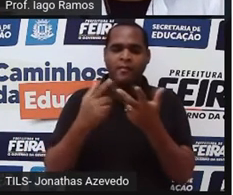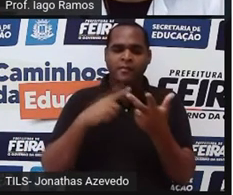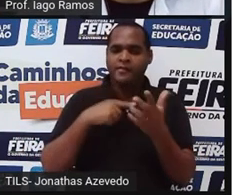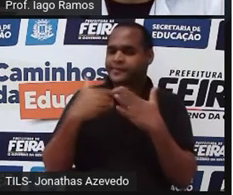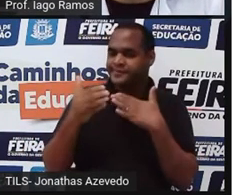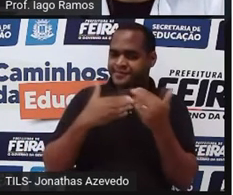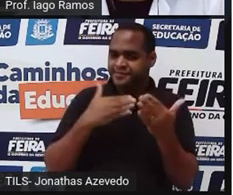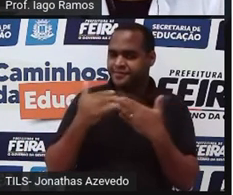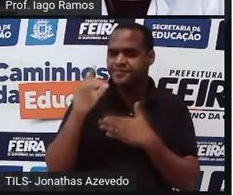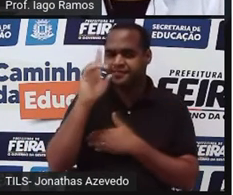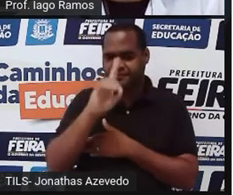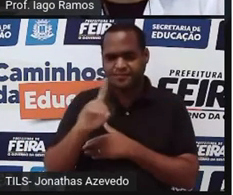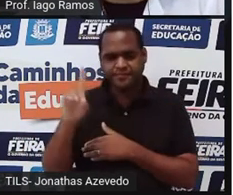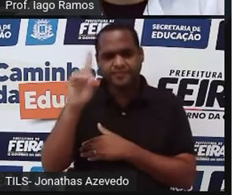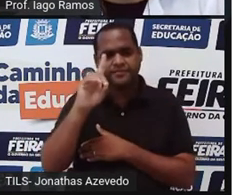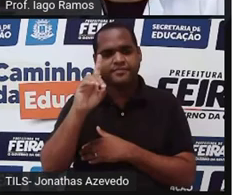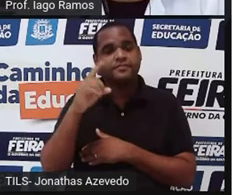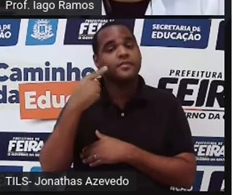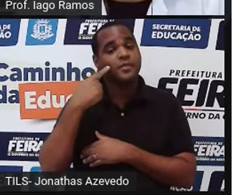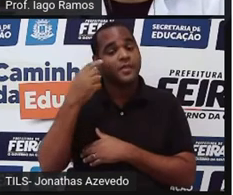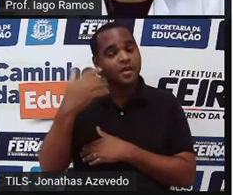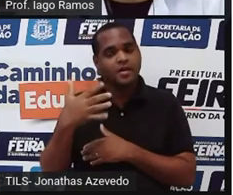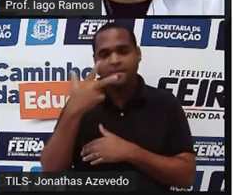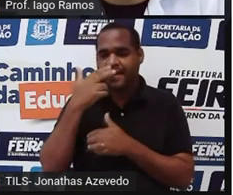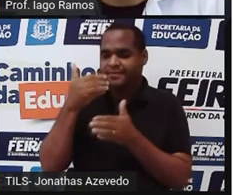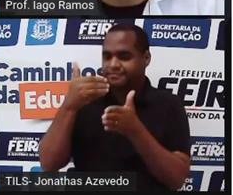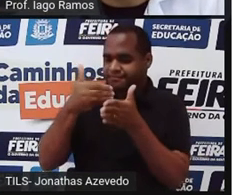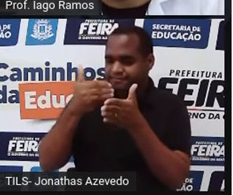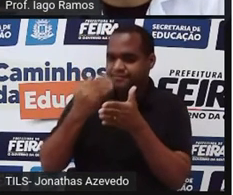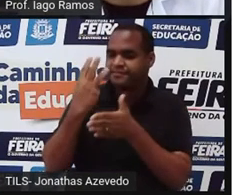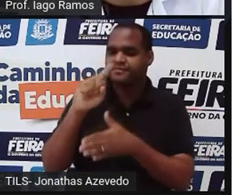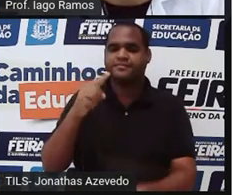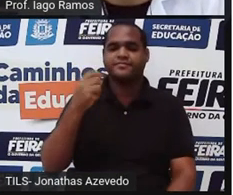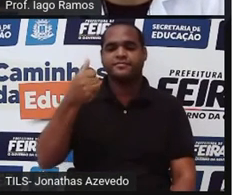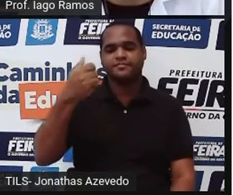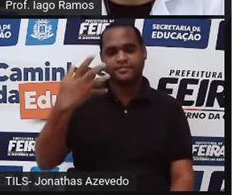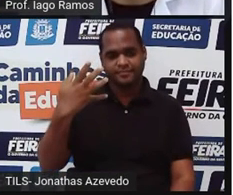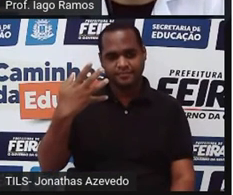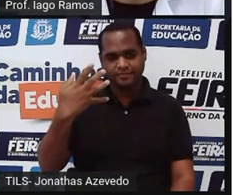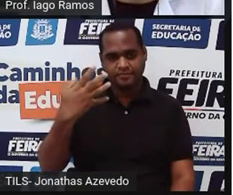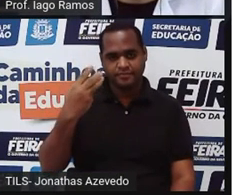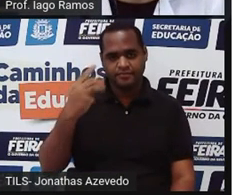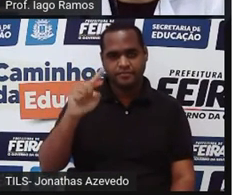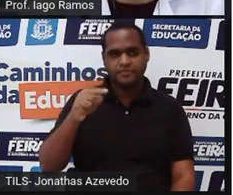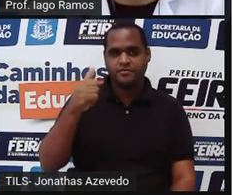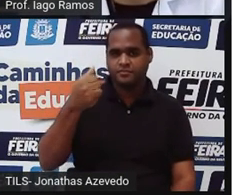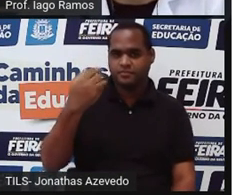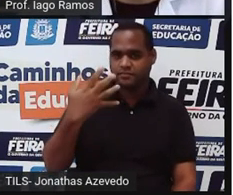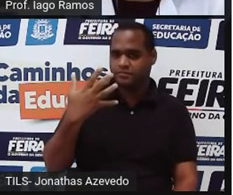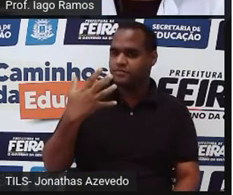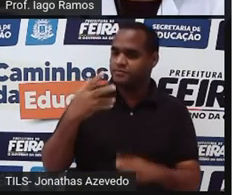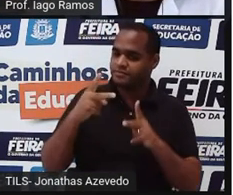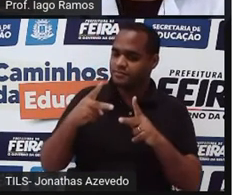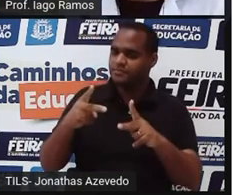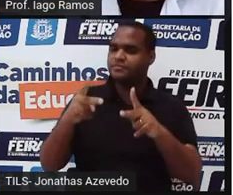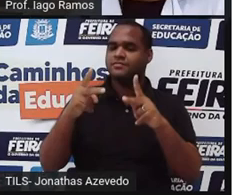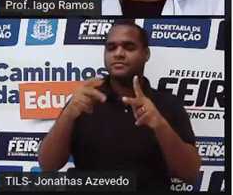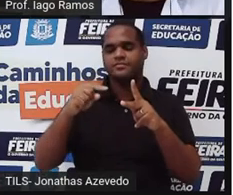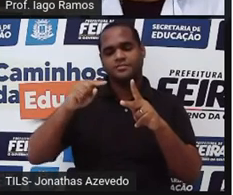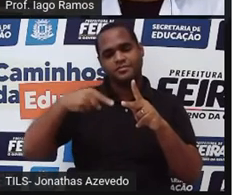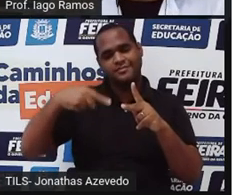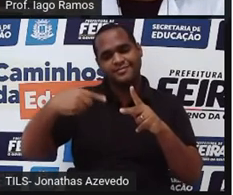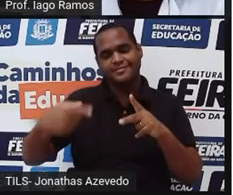sempre se aproximam de 3,14. A gente chama isso de constante porque